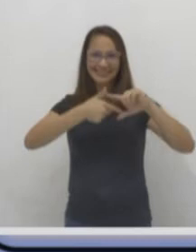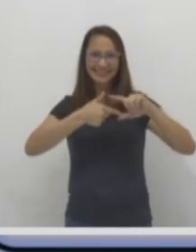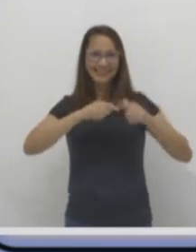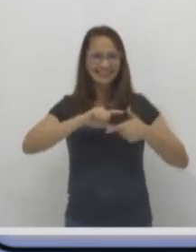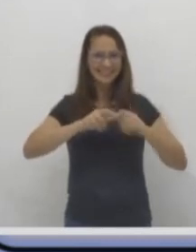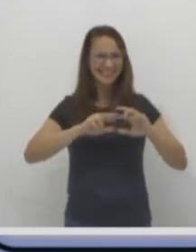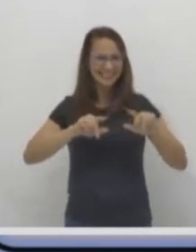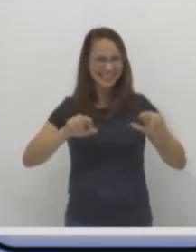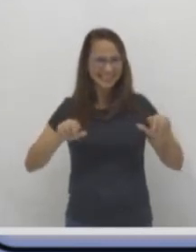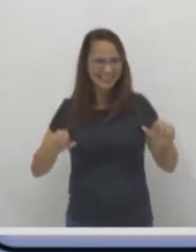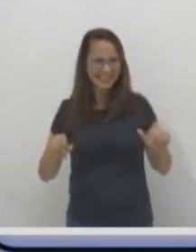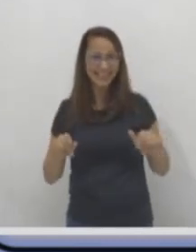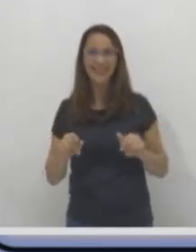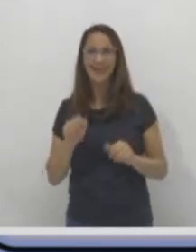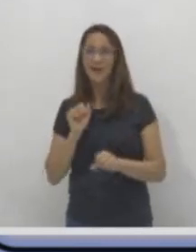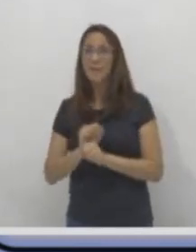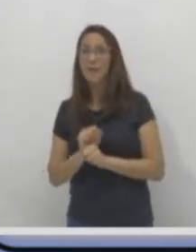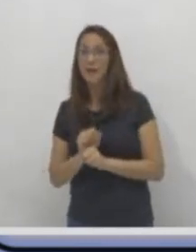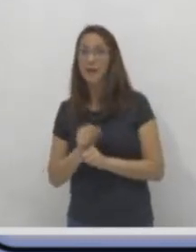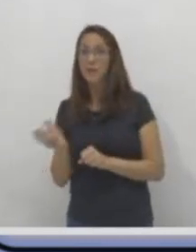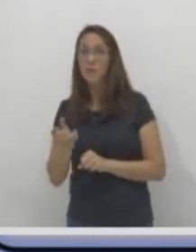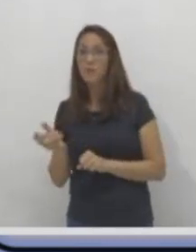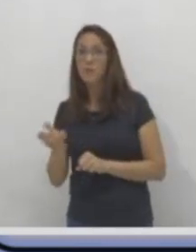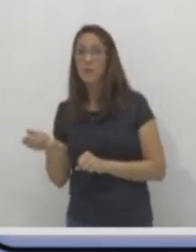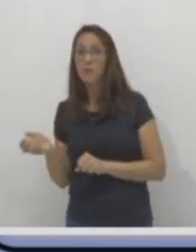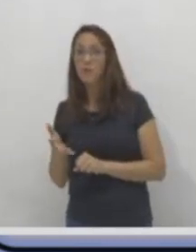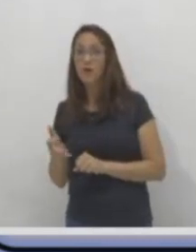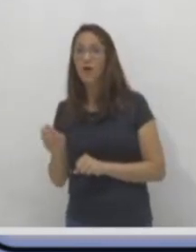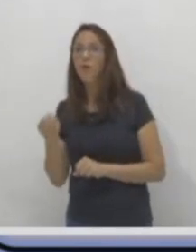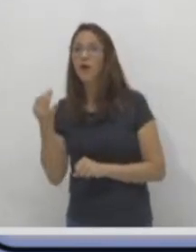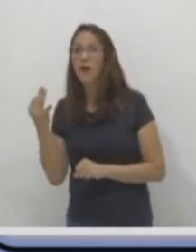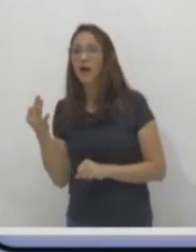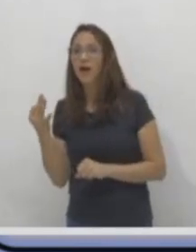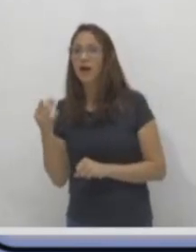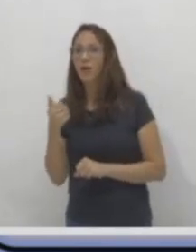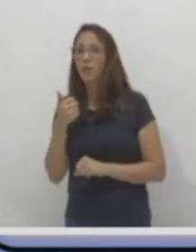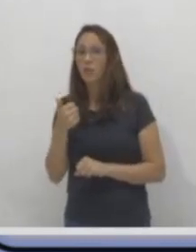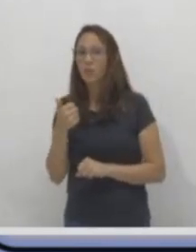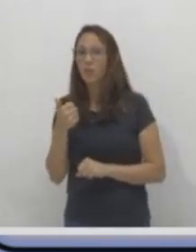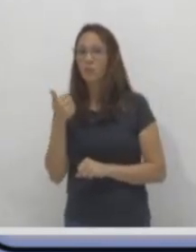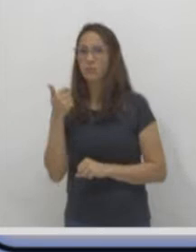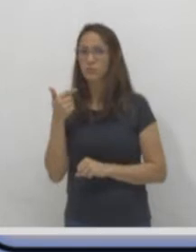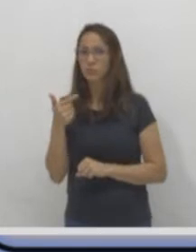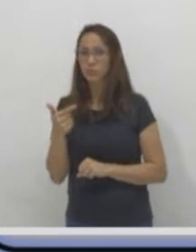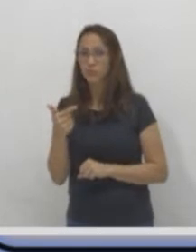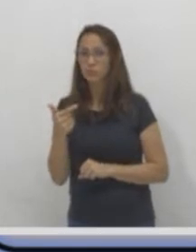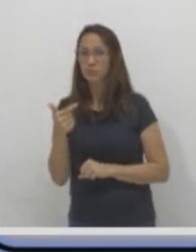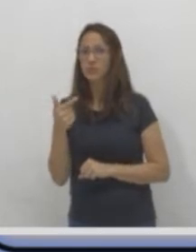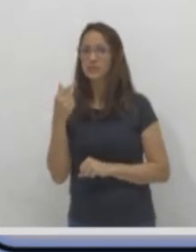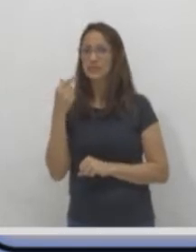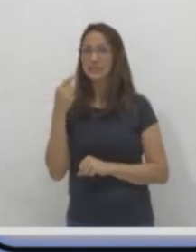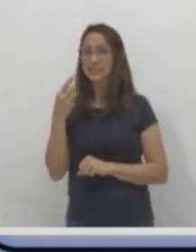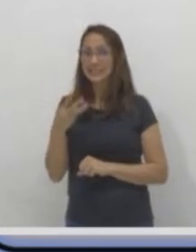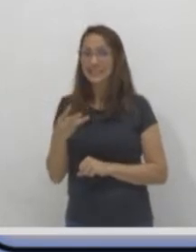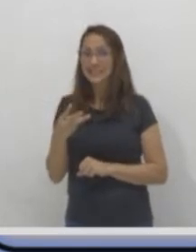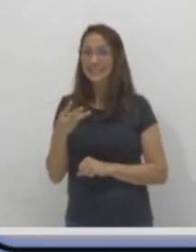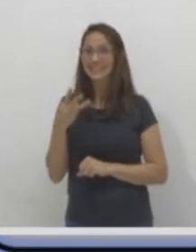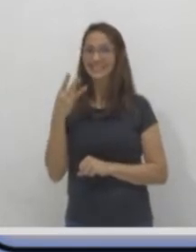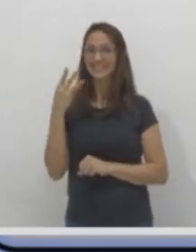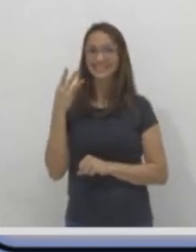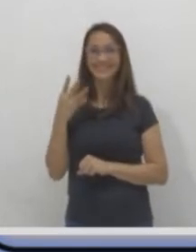o nosso dado. Opa! Vamos contar quanto foi que deu no nosso dado? Um, dois, três,